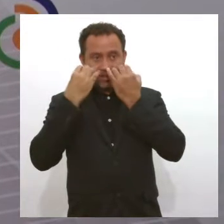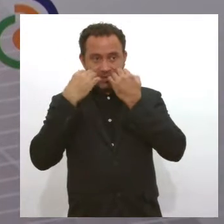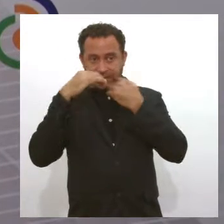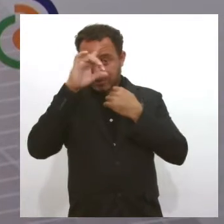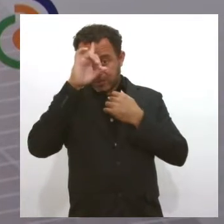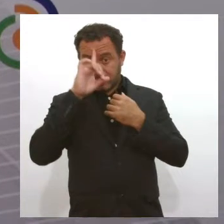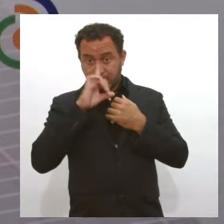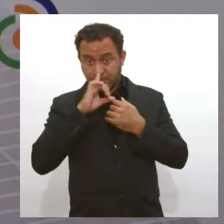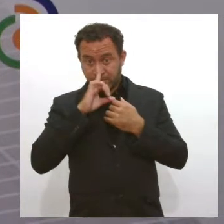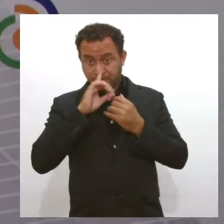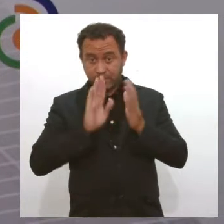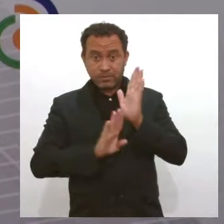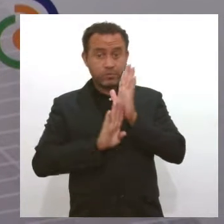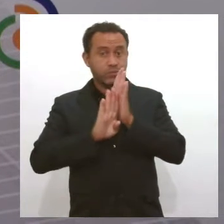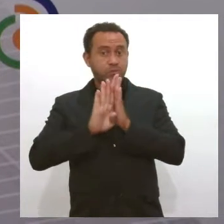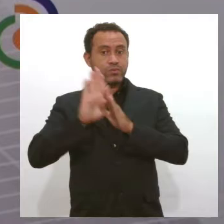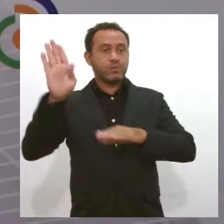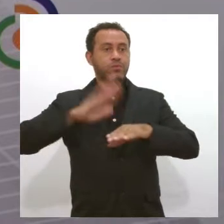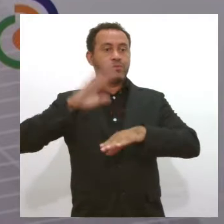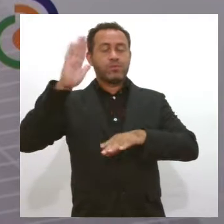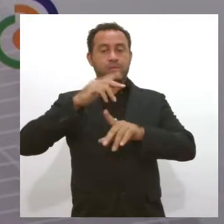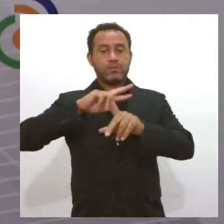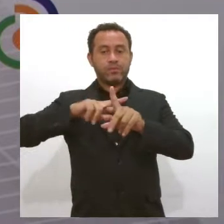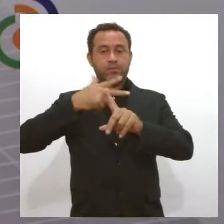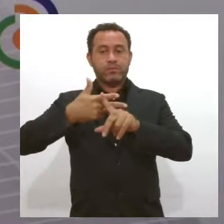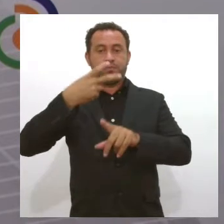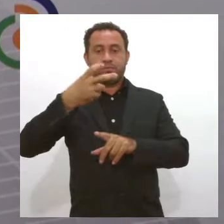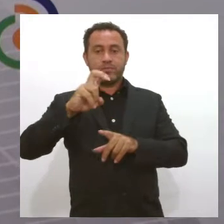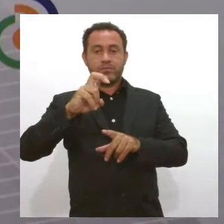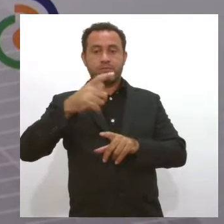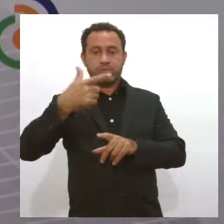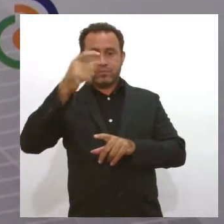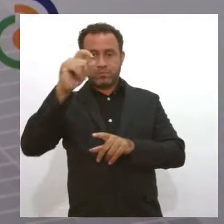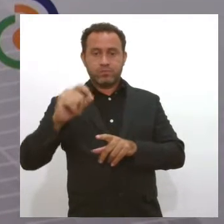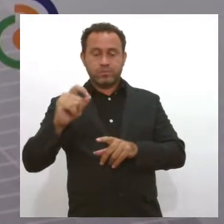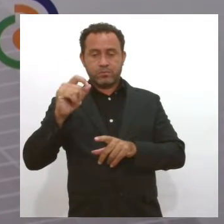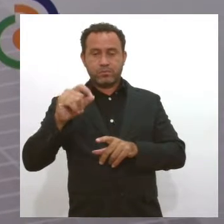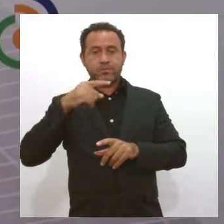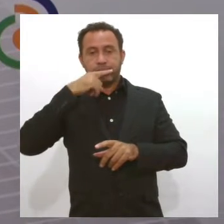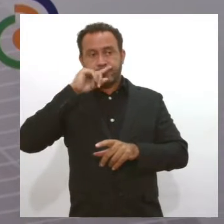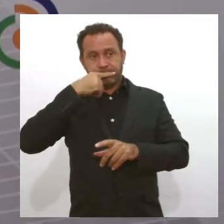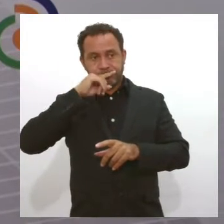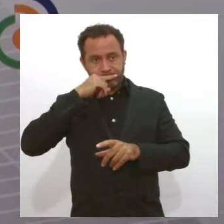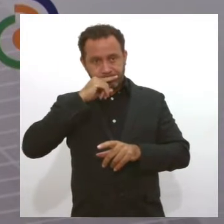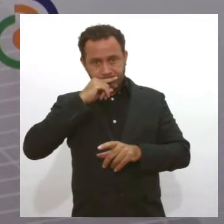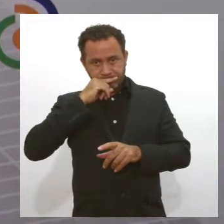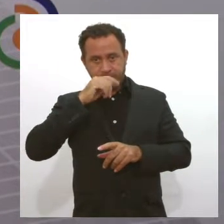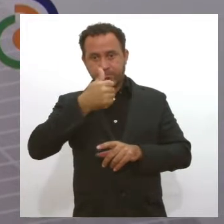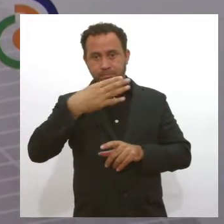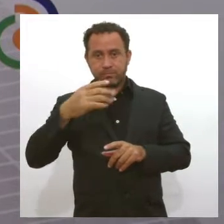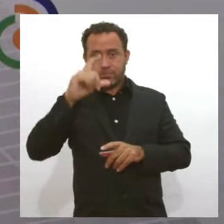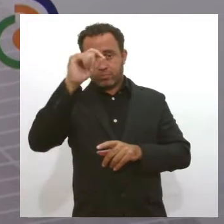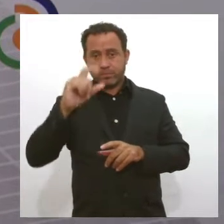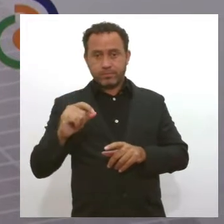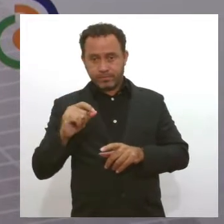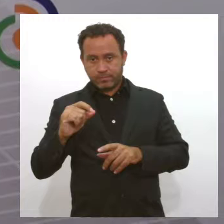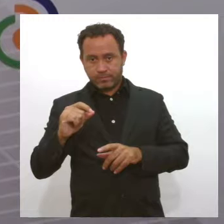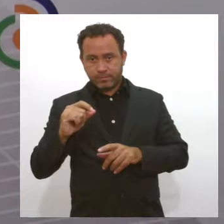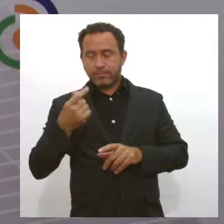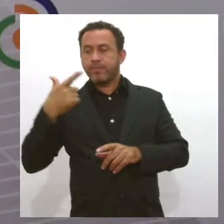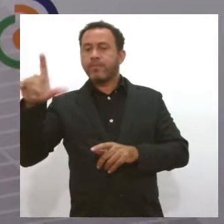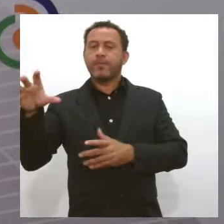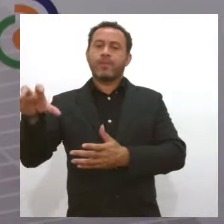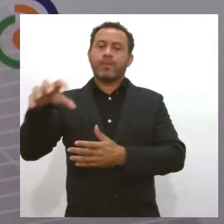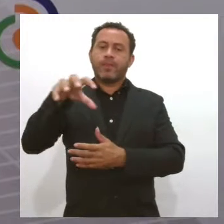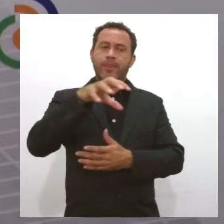de 19 para 2020 em mais de 25%. A produção de cana-de-açúcar também aumentou em 14%. E outras áreas